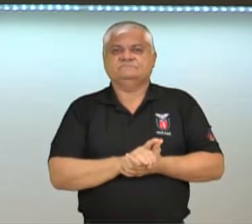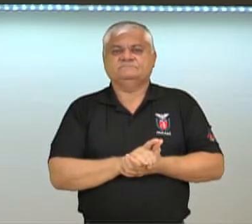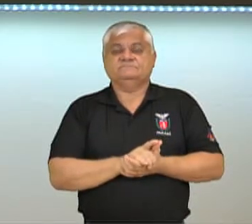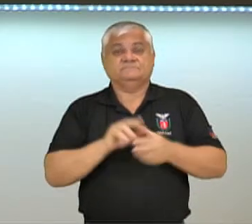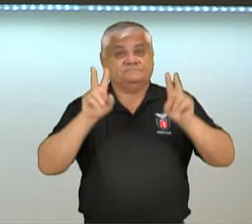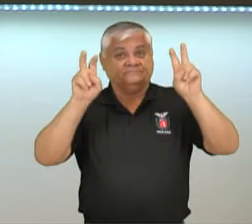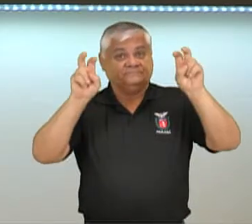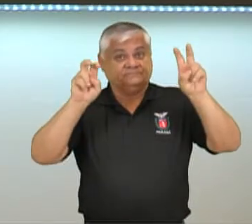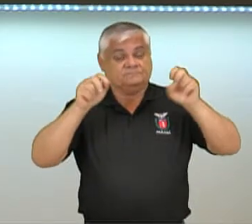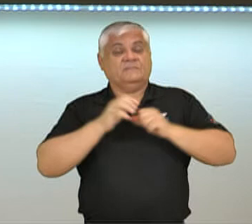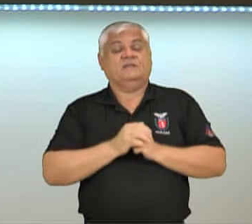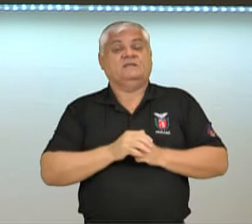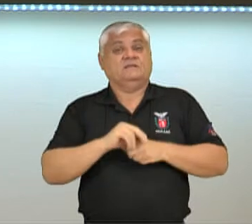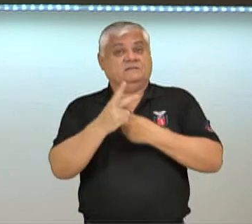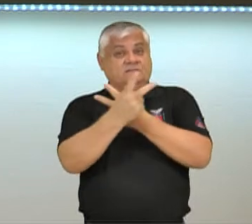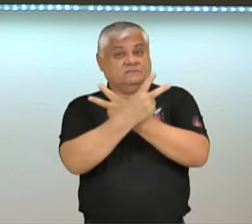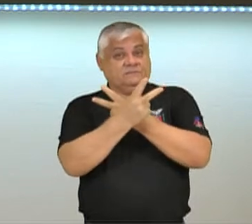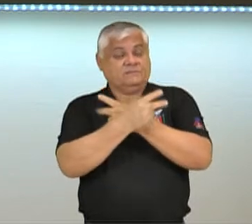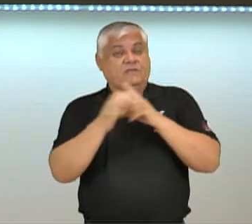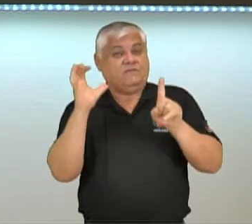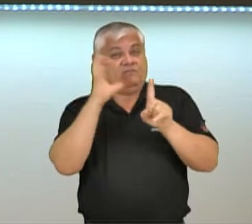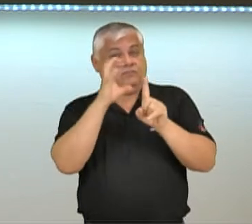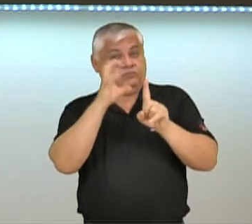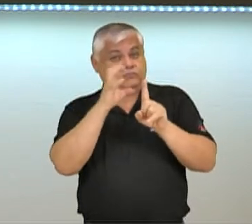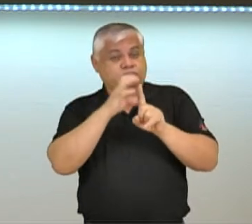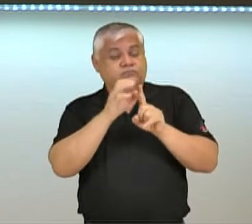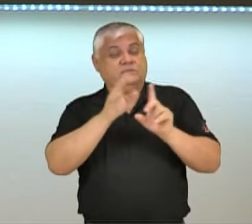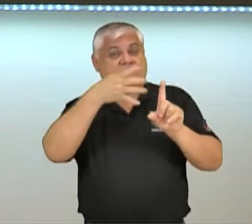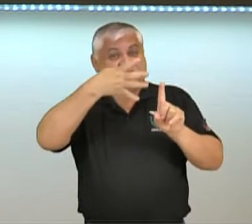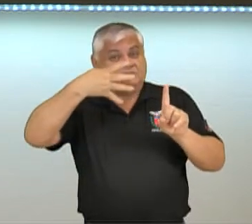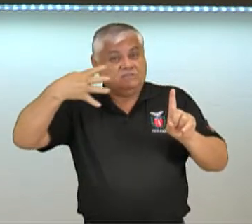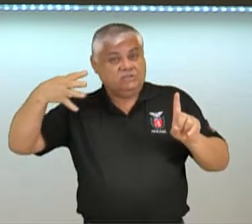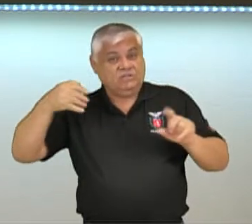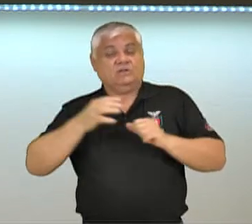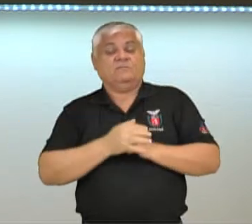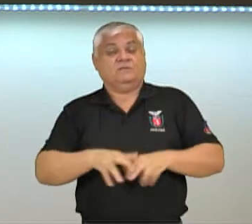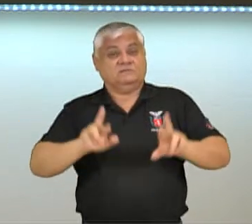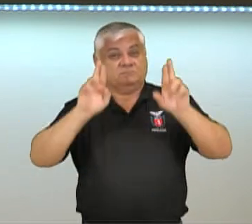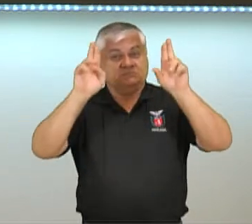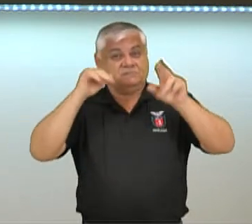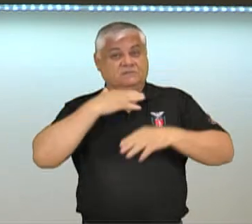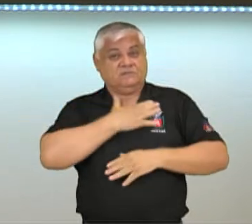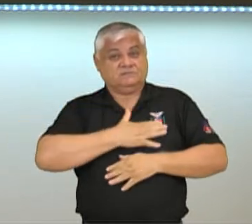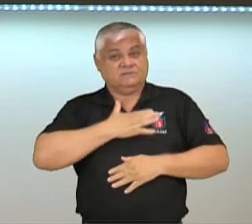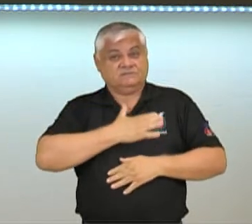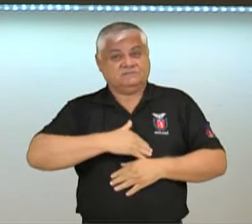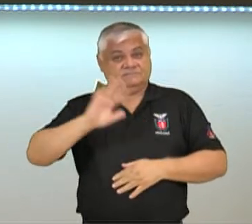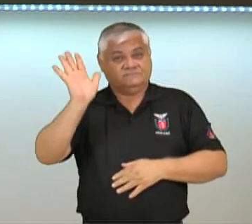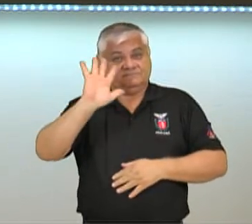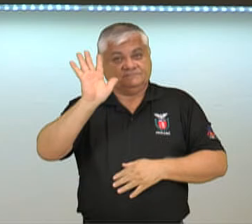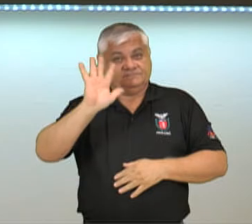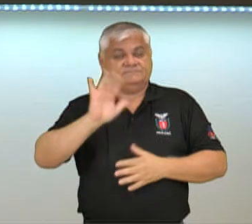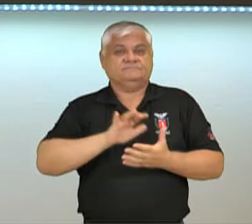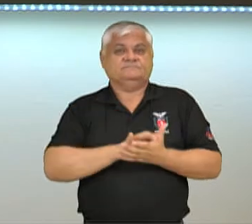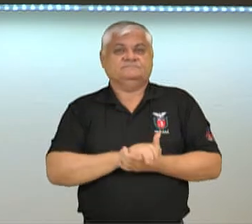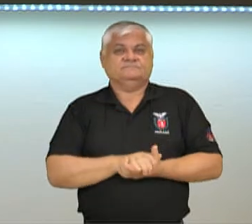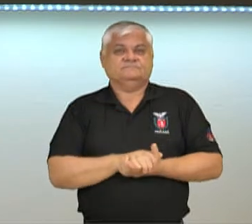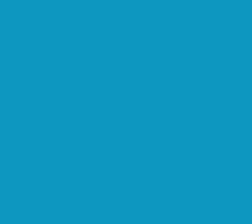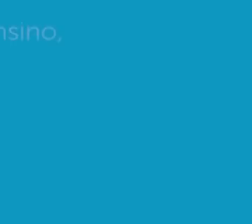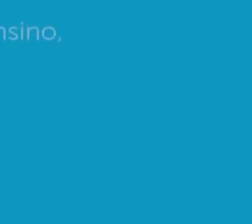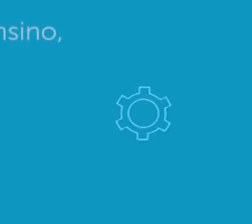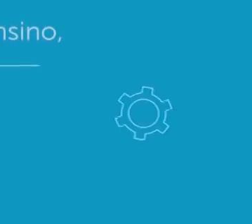nós falamos nesse vídeo sobre os fatores que influenciam as síndromes cromossômicas, espero que vocês tenham gostado e até breve!